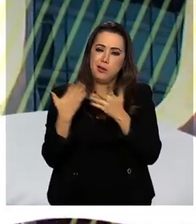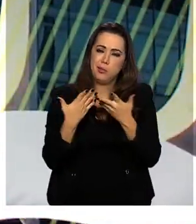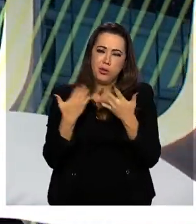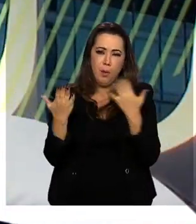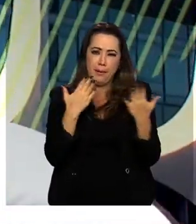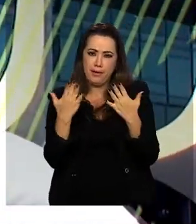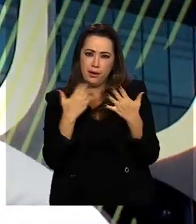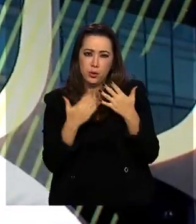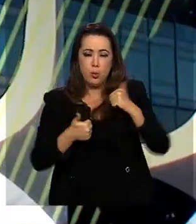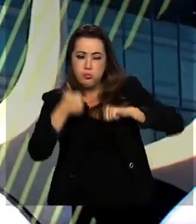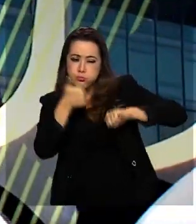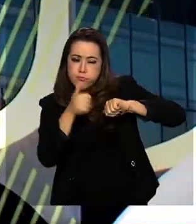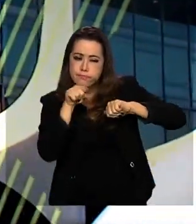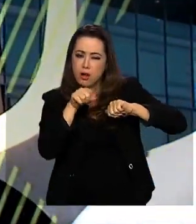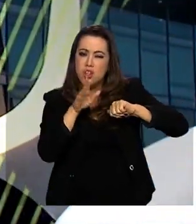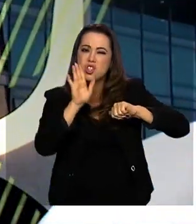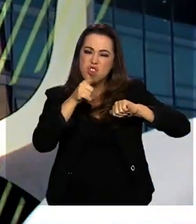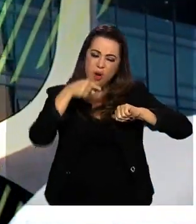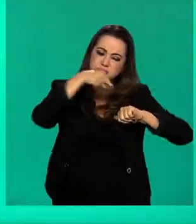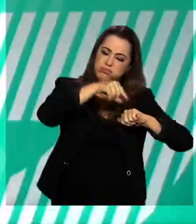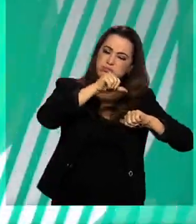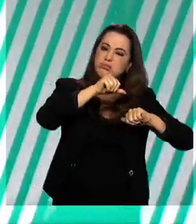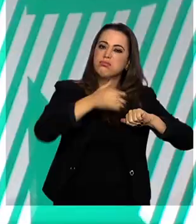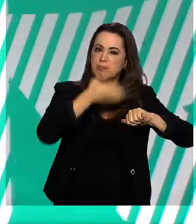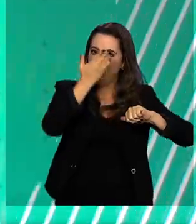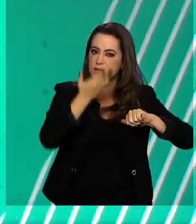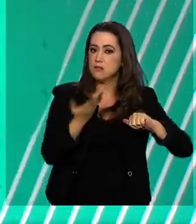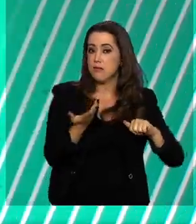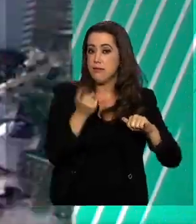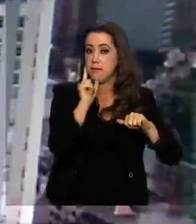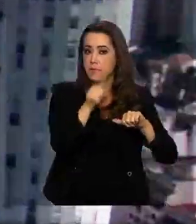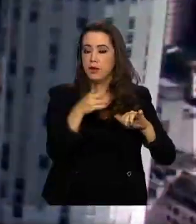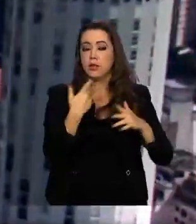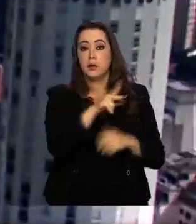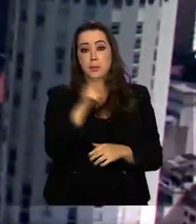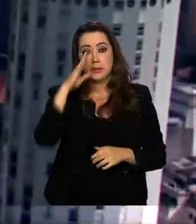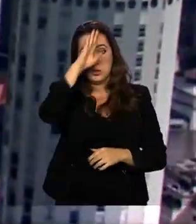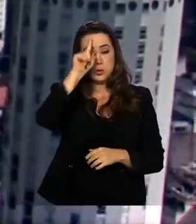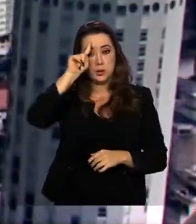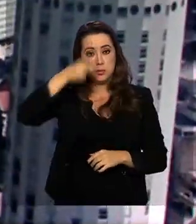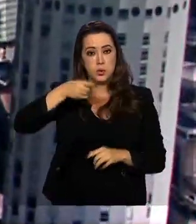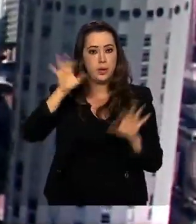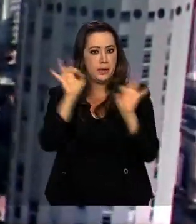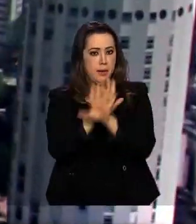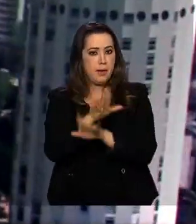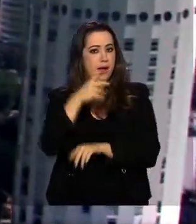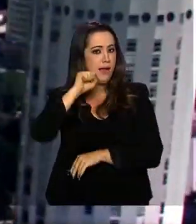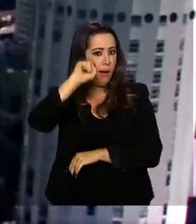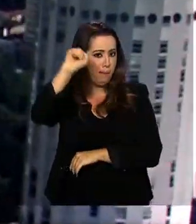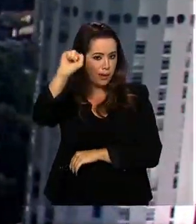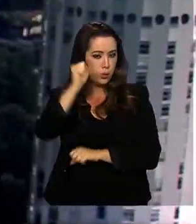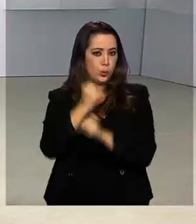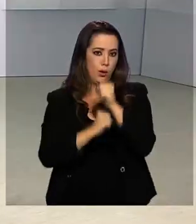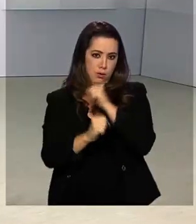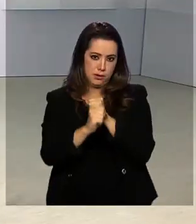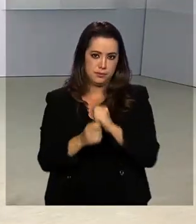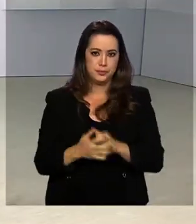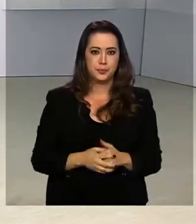benefícios. O presidente Jair Bolsonaro decretou o fim do horário de verão em abril do ano passado.